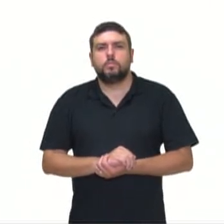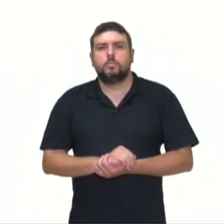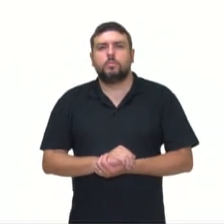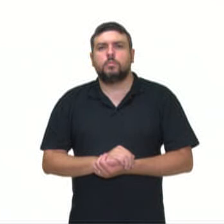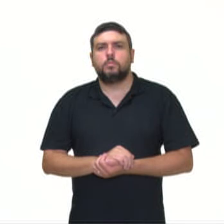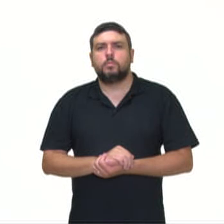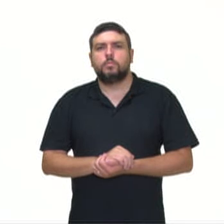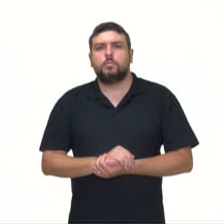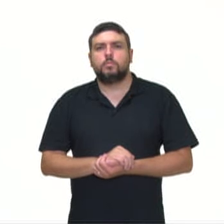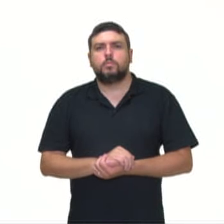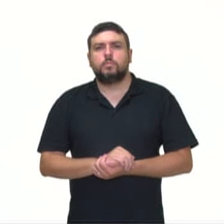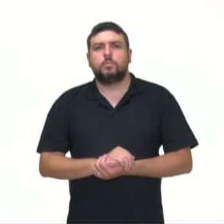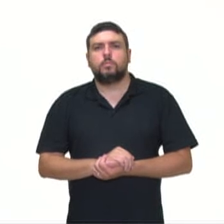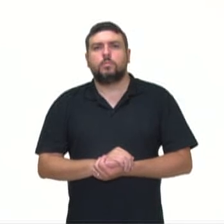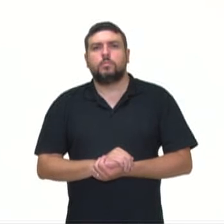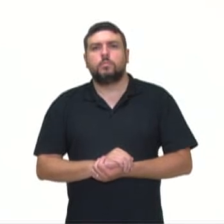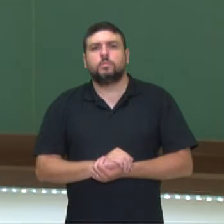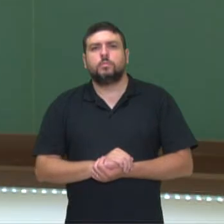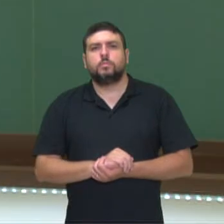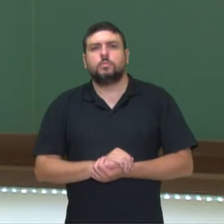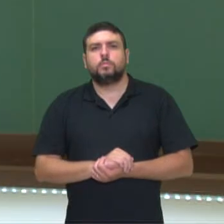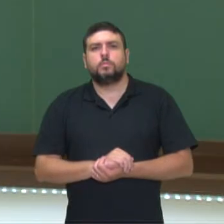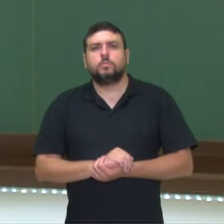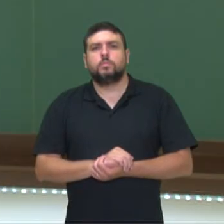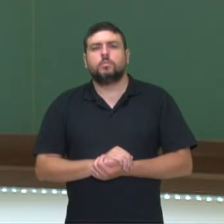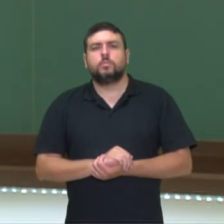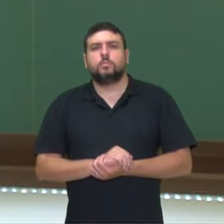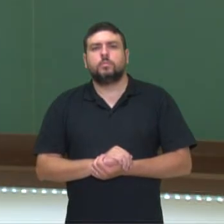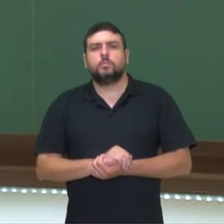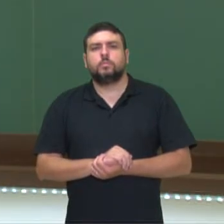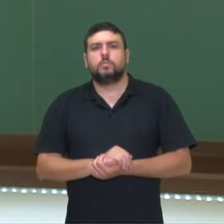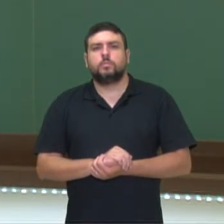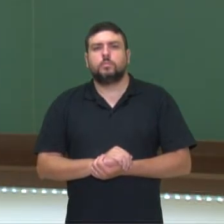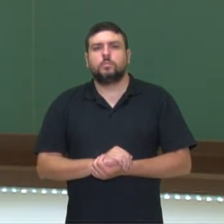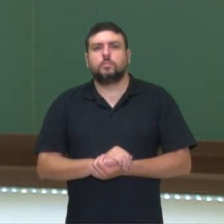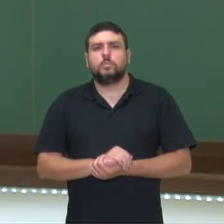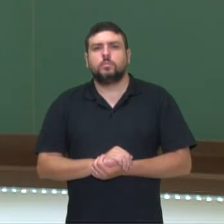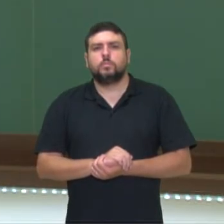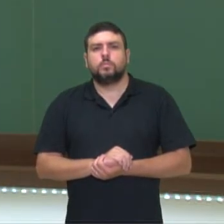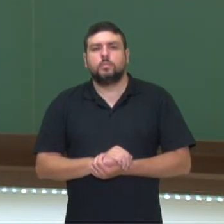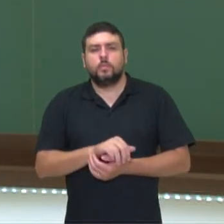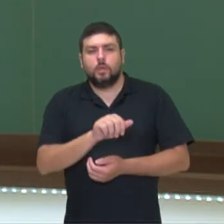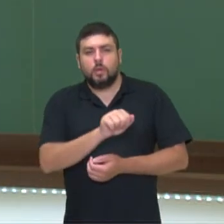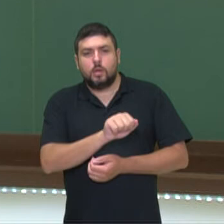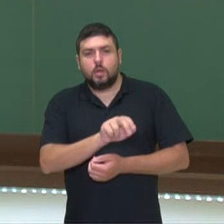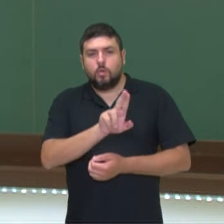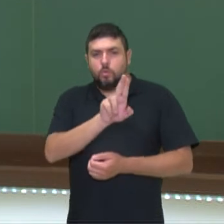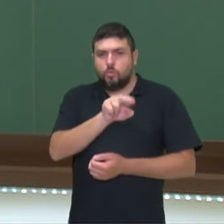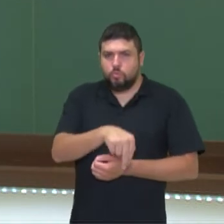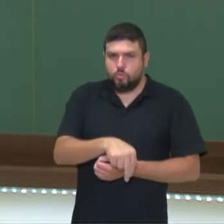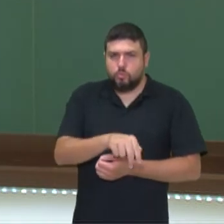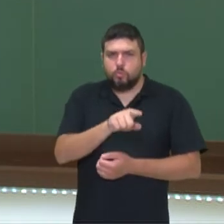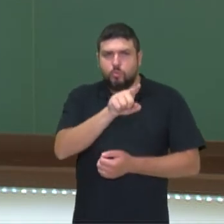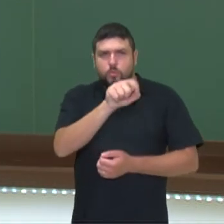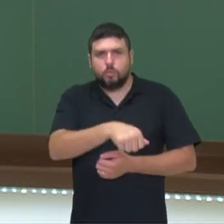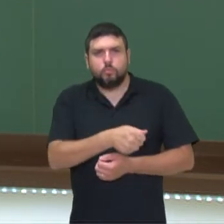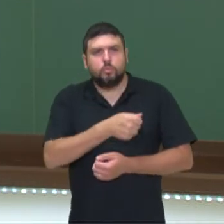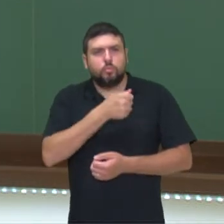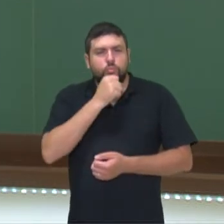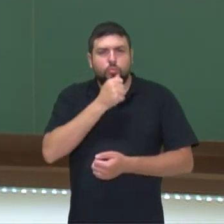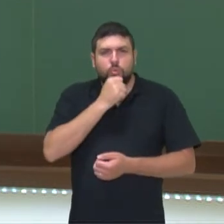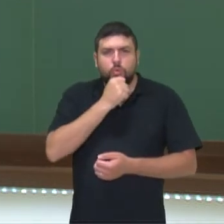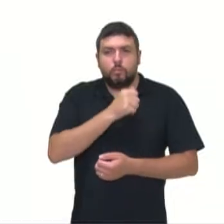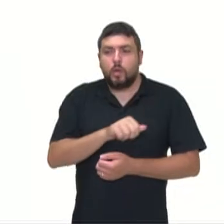substituir por incluso? Aún não tenho novia. Lleva acento? Todavia? Ainda? Aún te